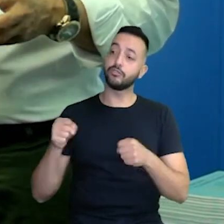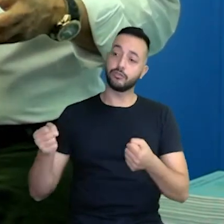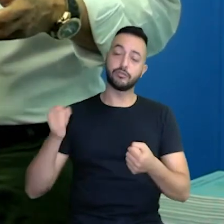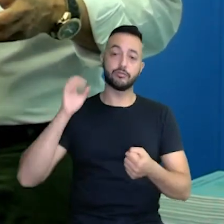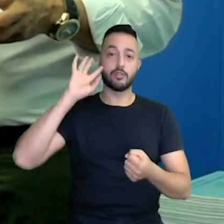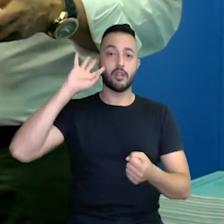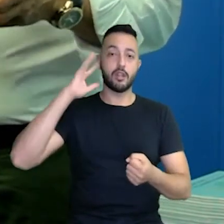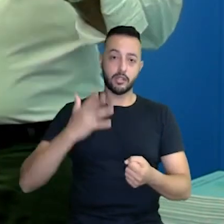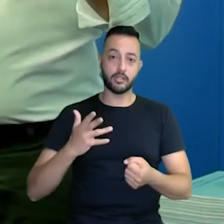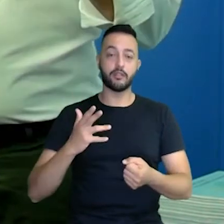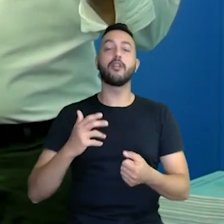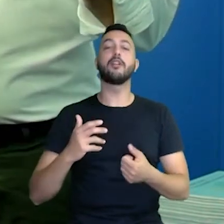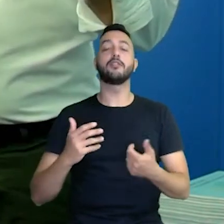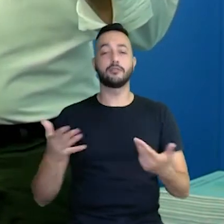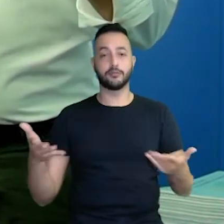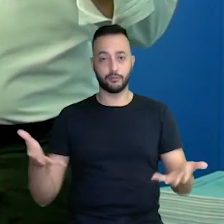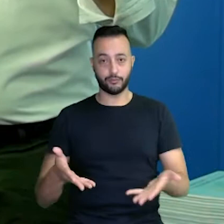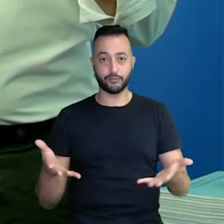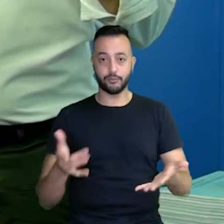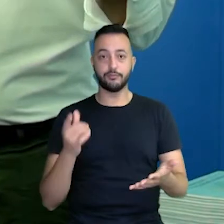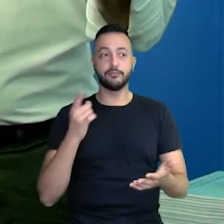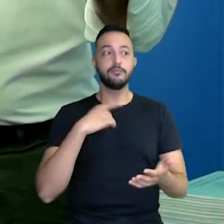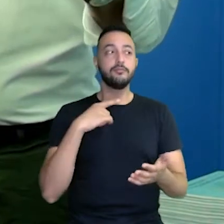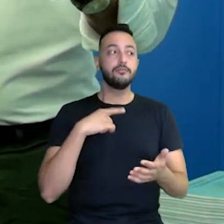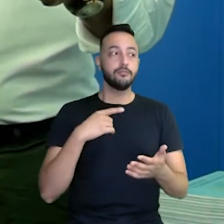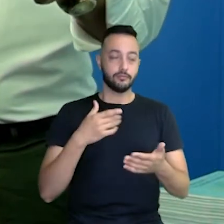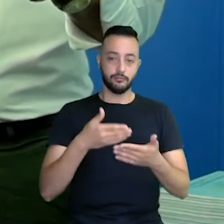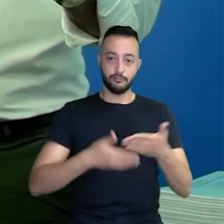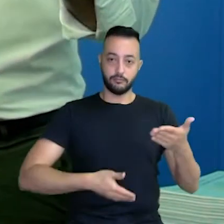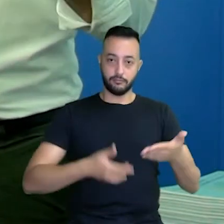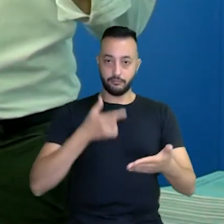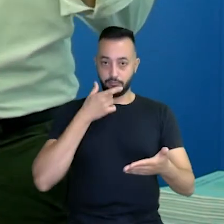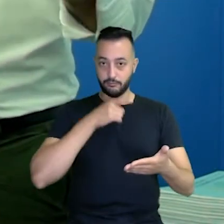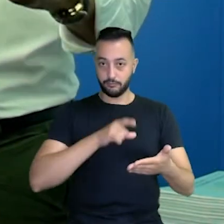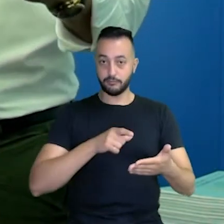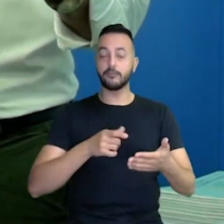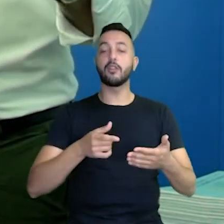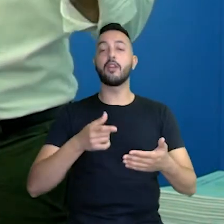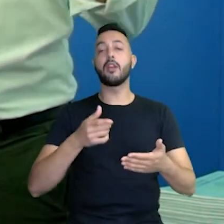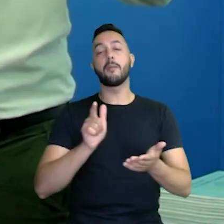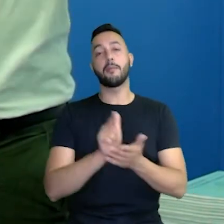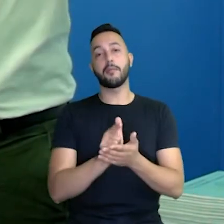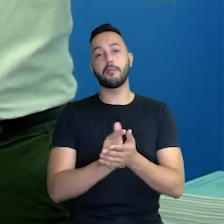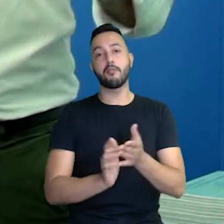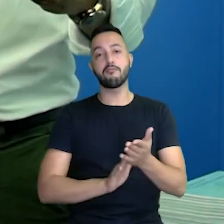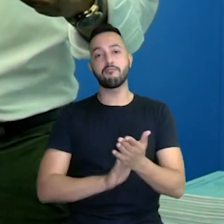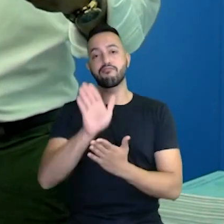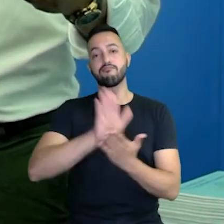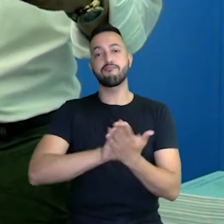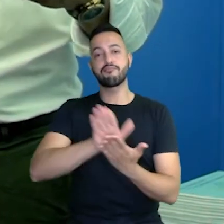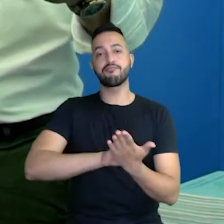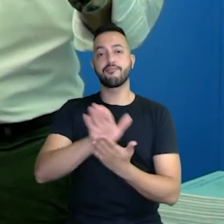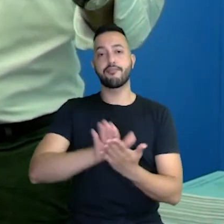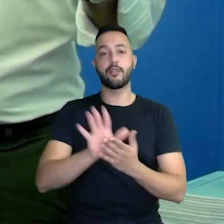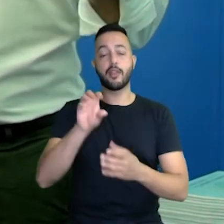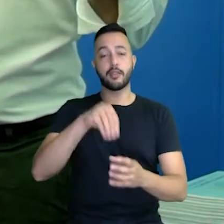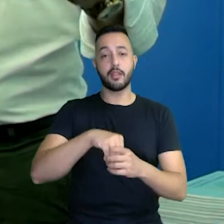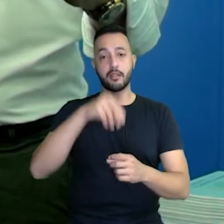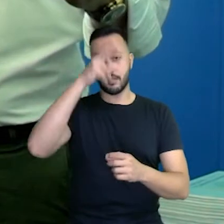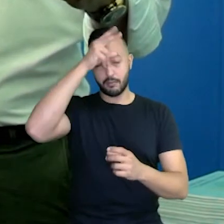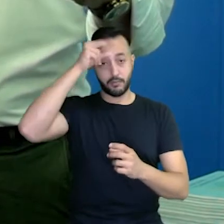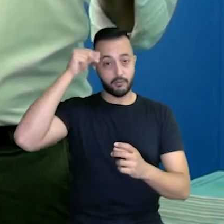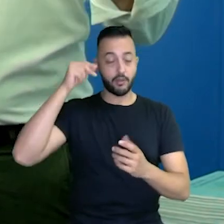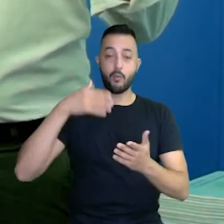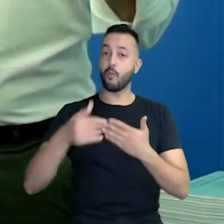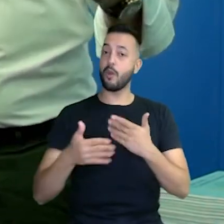solução para isso. Hoje, nós temos... foi contratada uma gráfica que está instalada na prefeitura, e